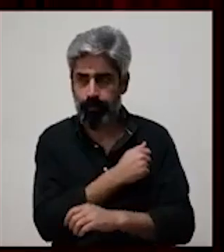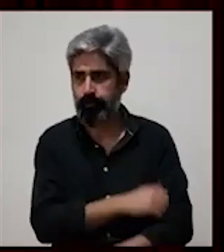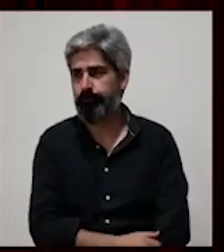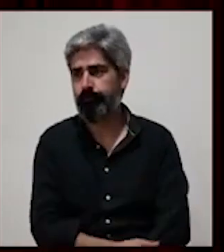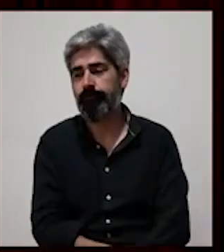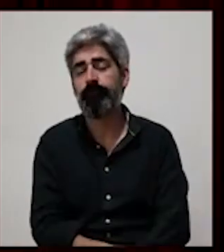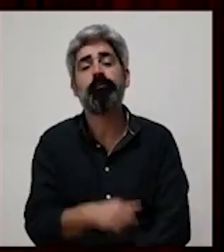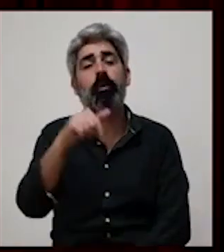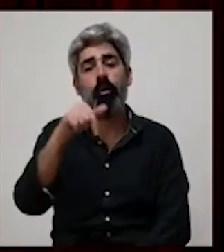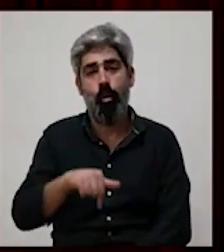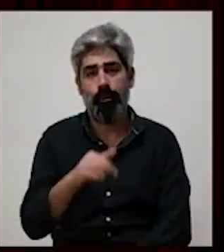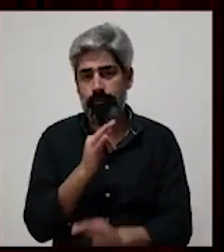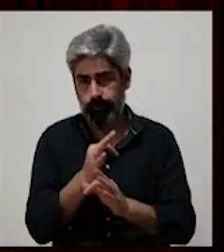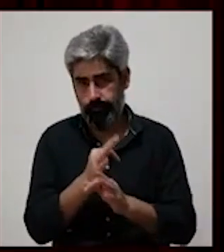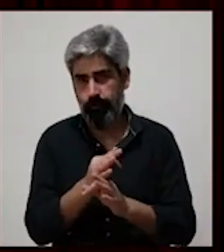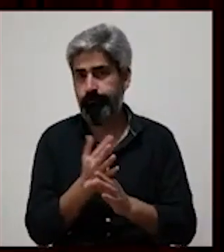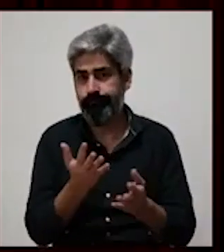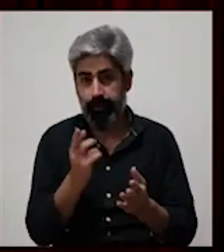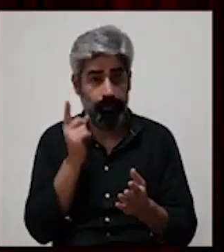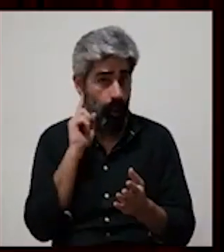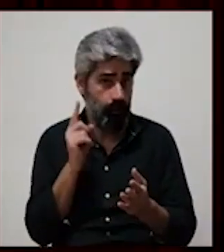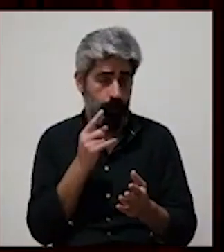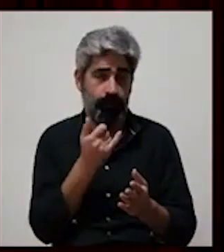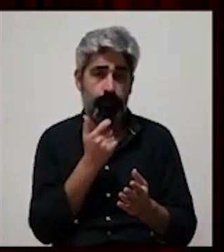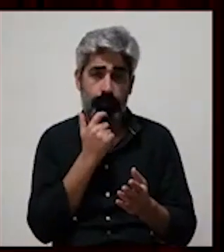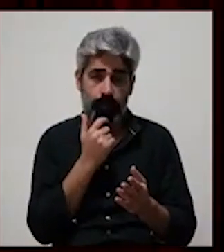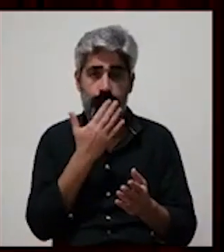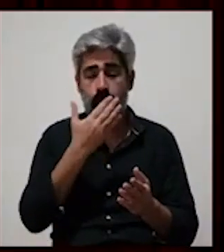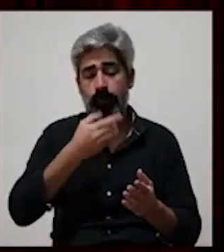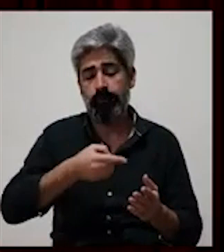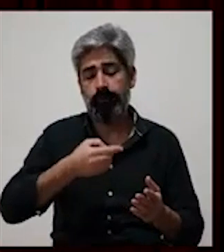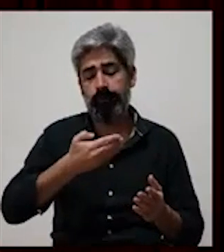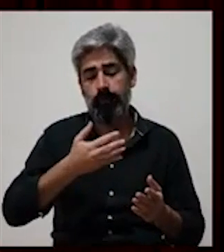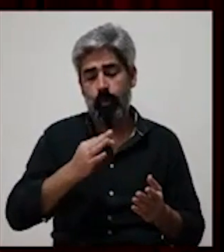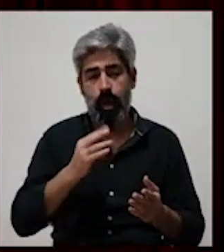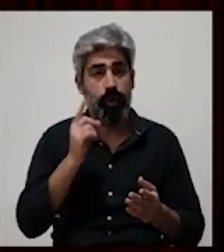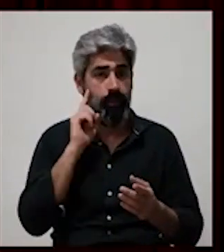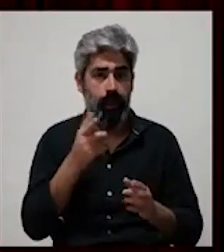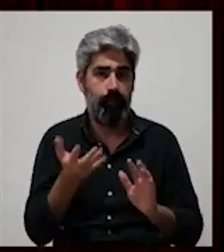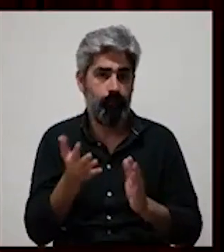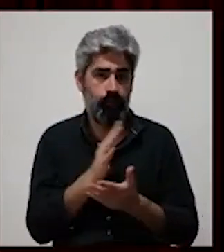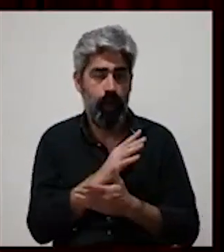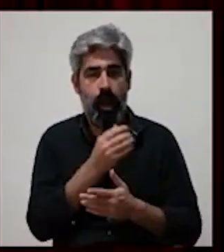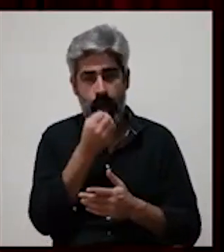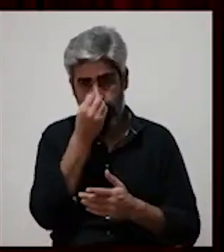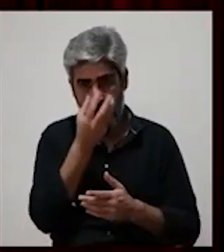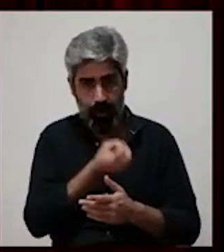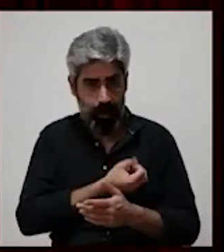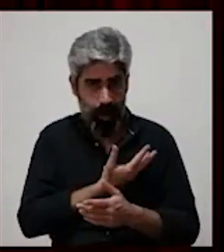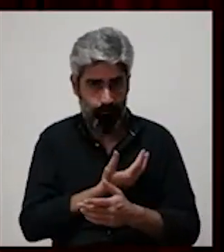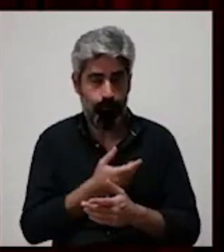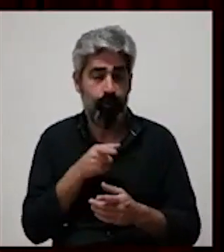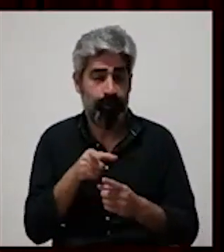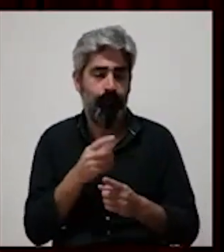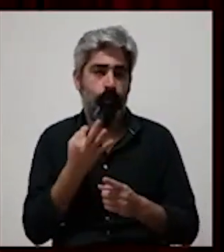Hoje celebramos a data 25 de abril de 1974, o dia da Revolução dos Escravos, o dia que